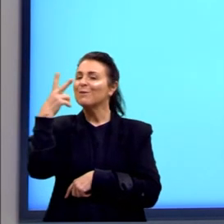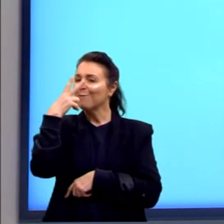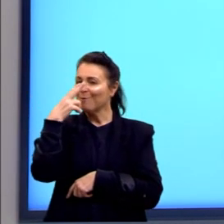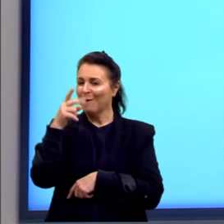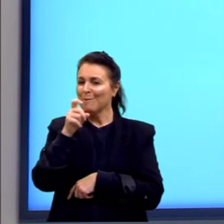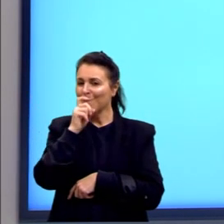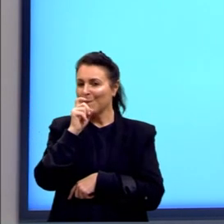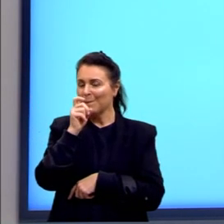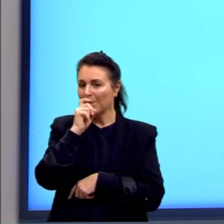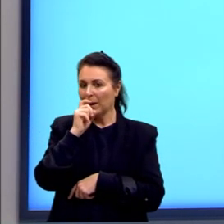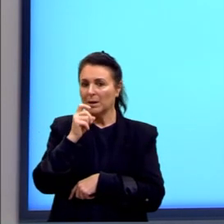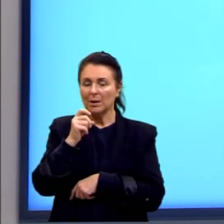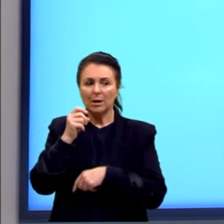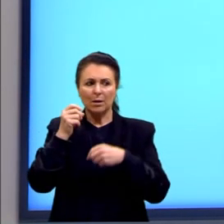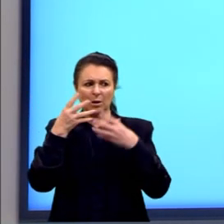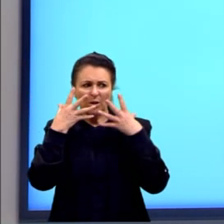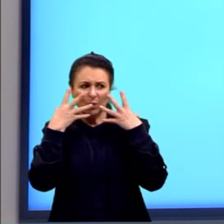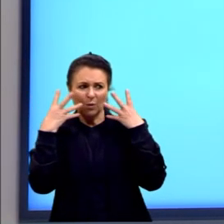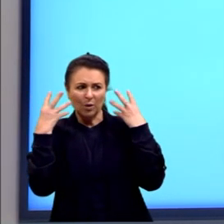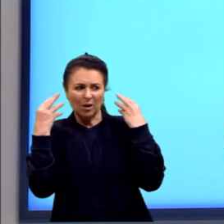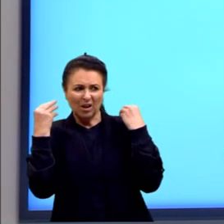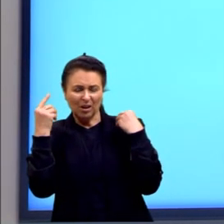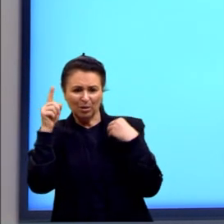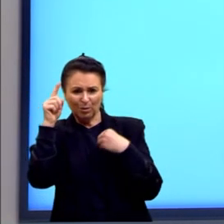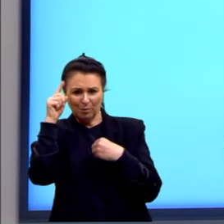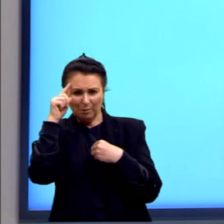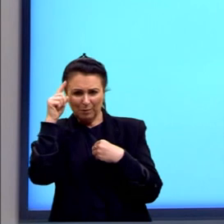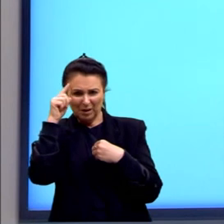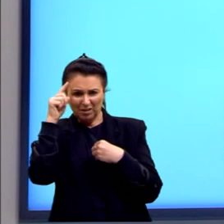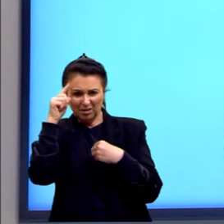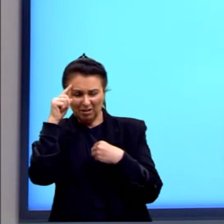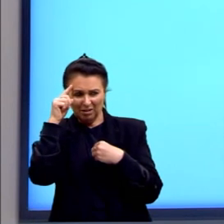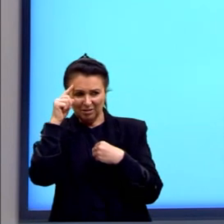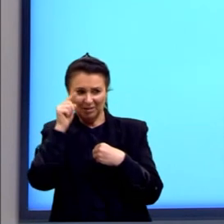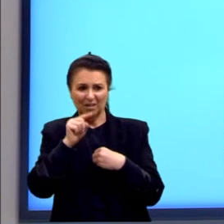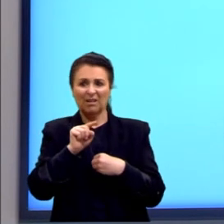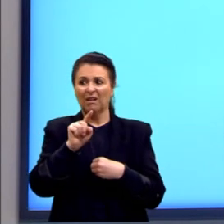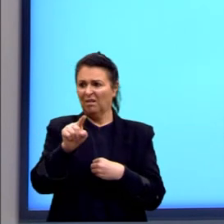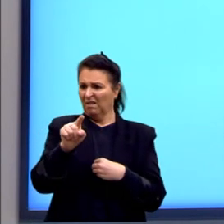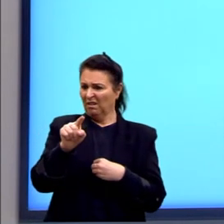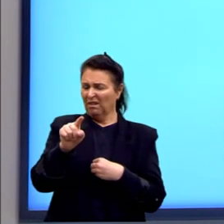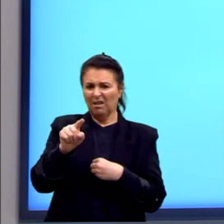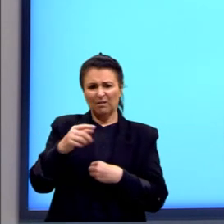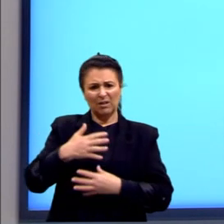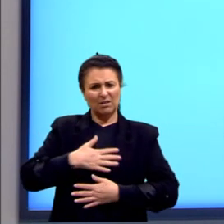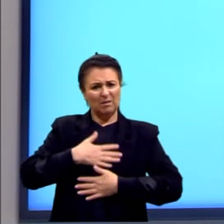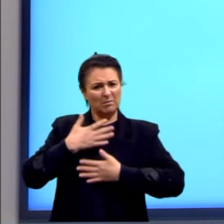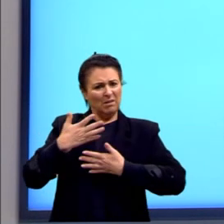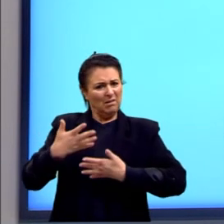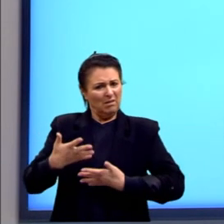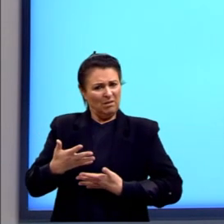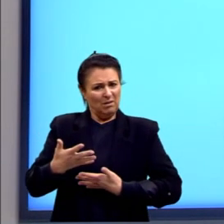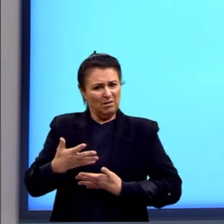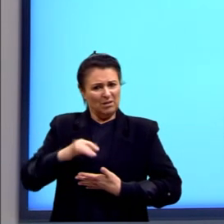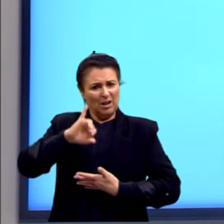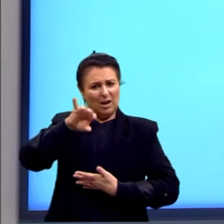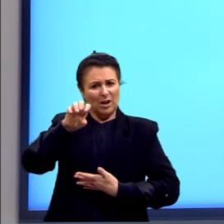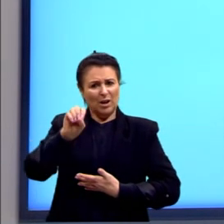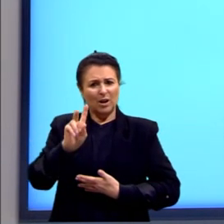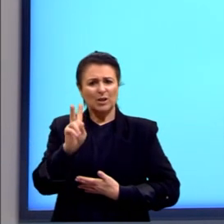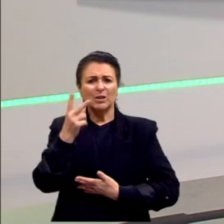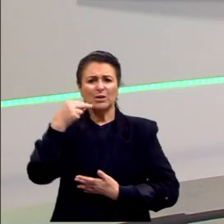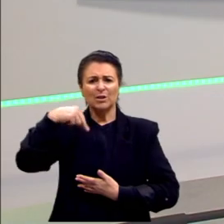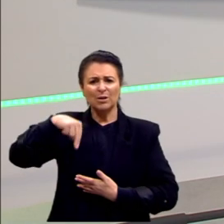E o Garfield, pensando, assim você me assusta, John. Então, ali,